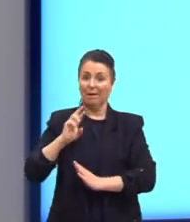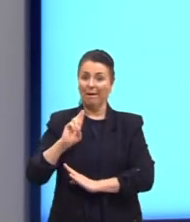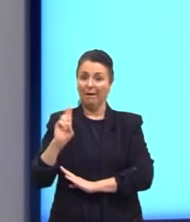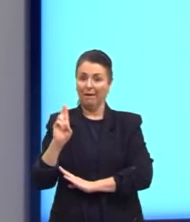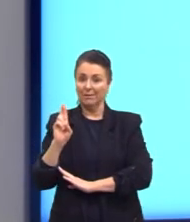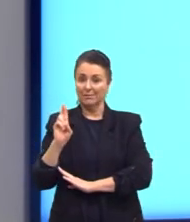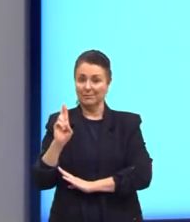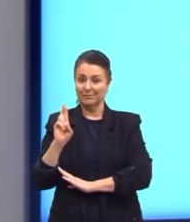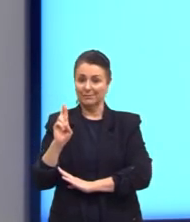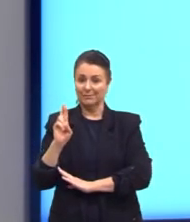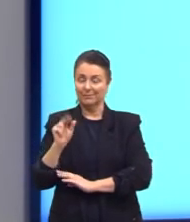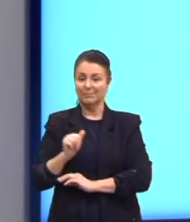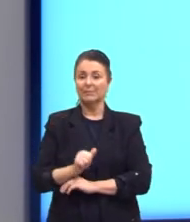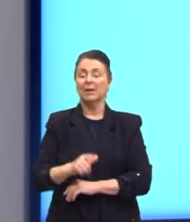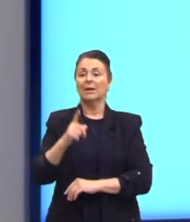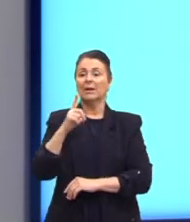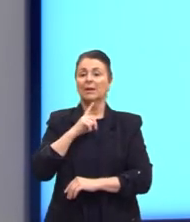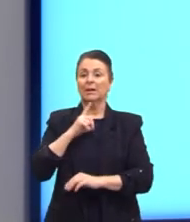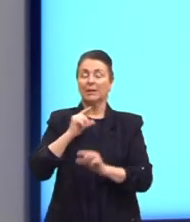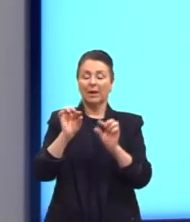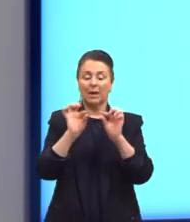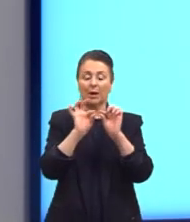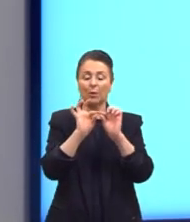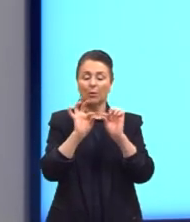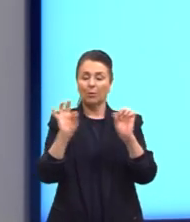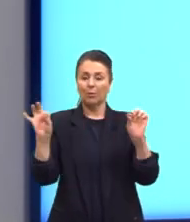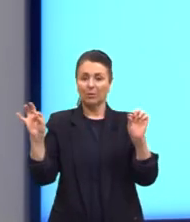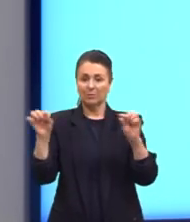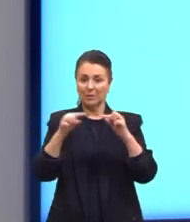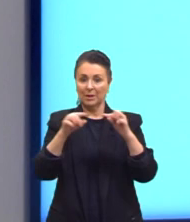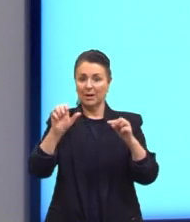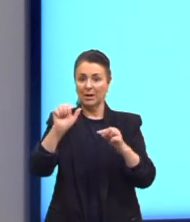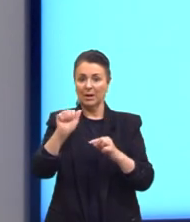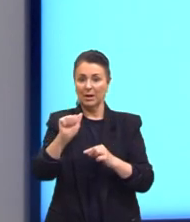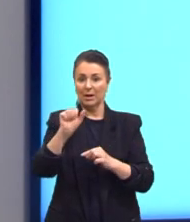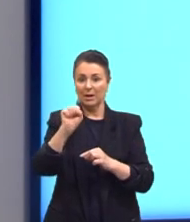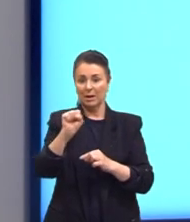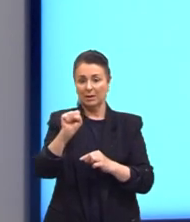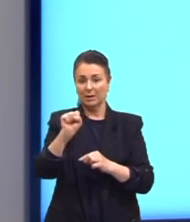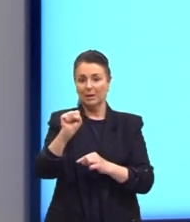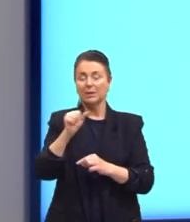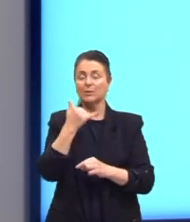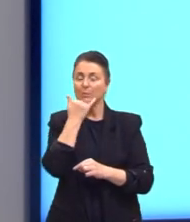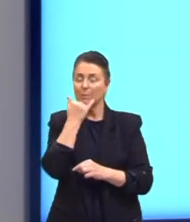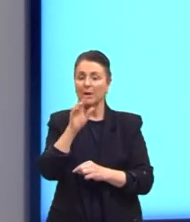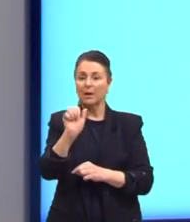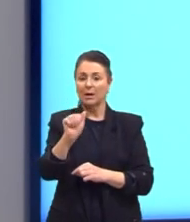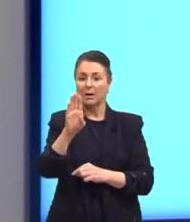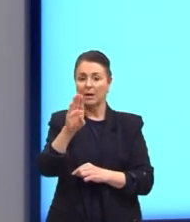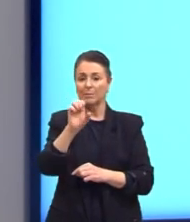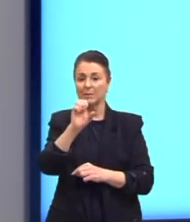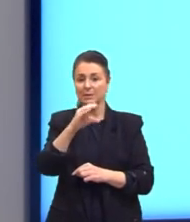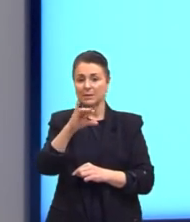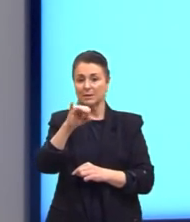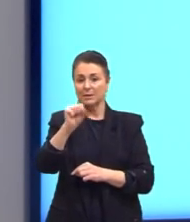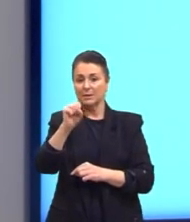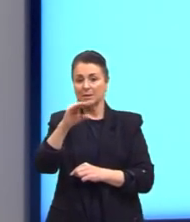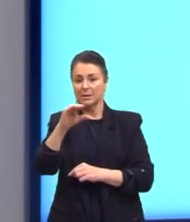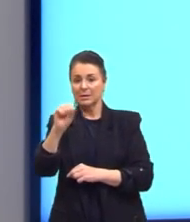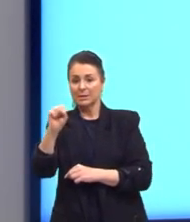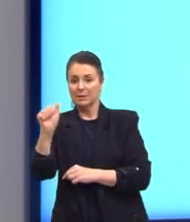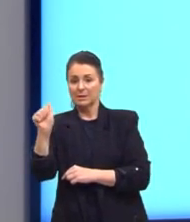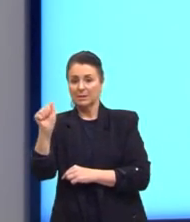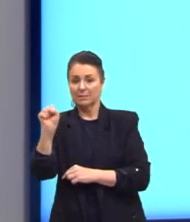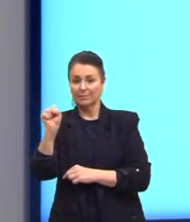Nós temos a reta horizontal, que é chamada de abcissas, onde geralmente nós identificamos ali os valores de x,